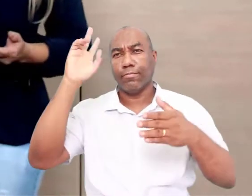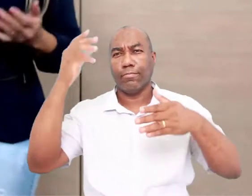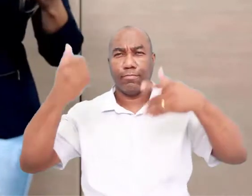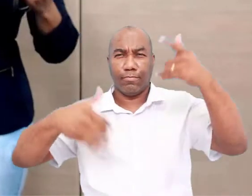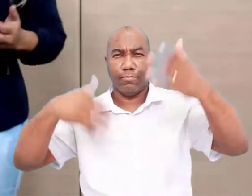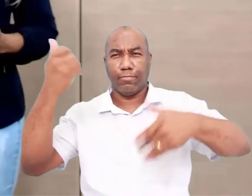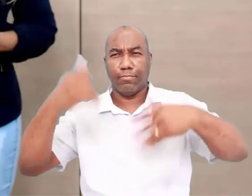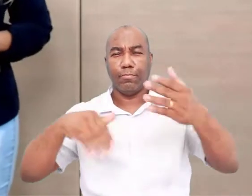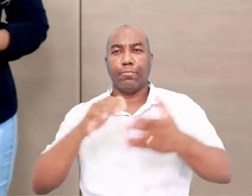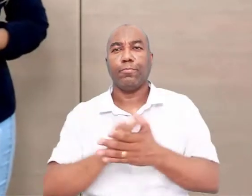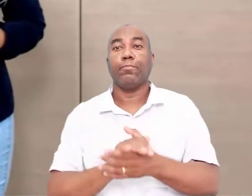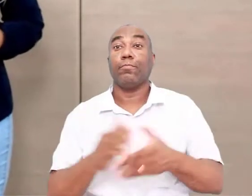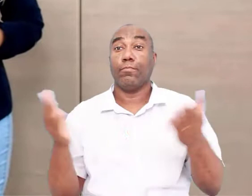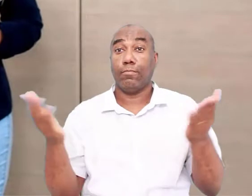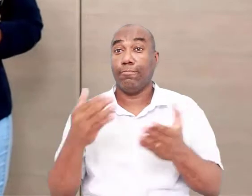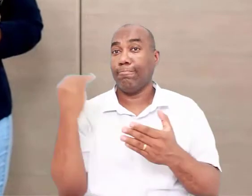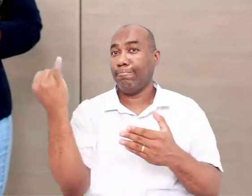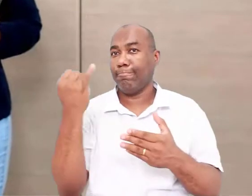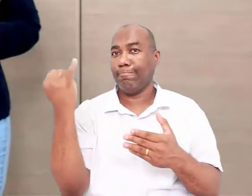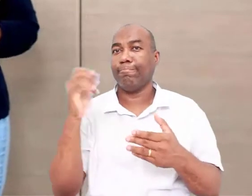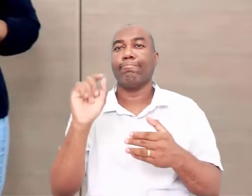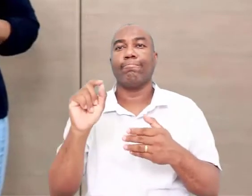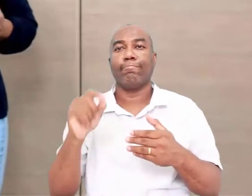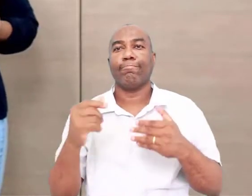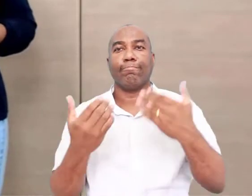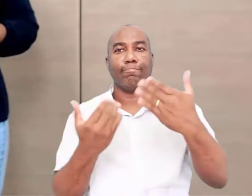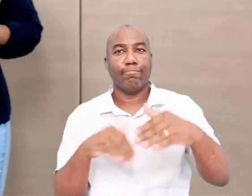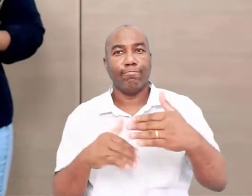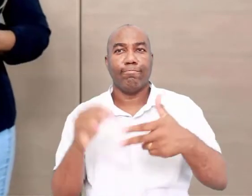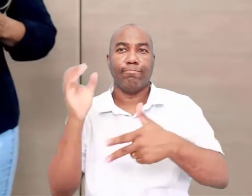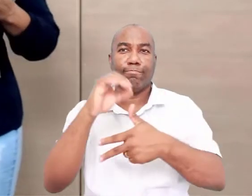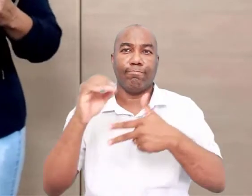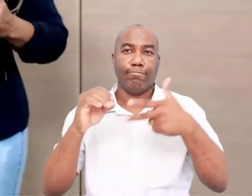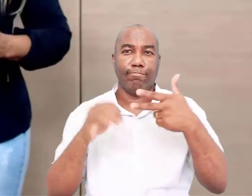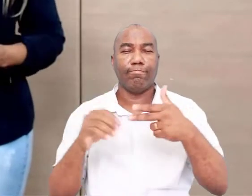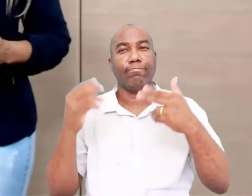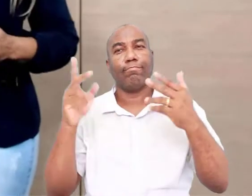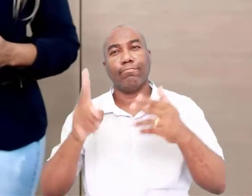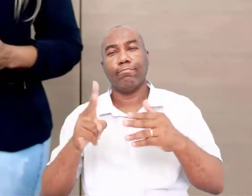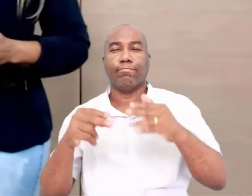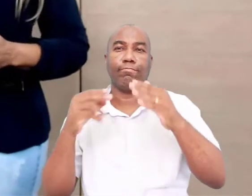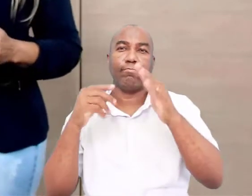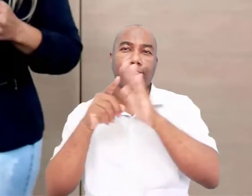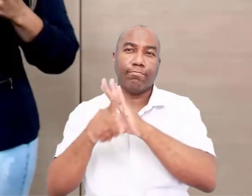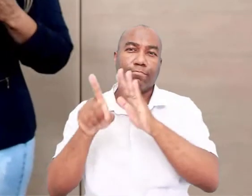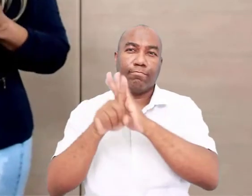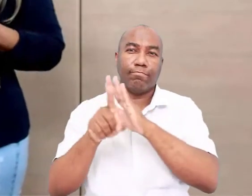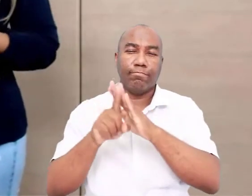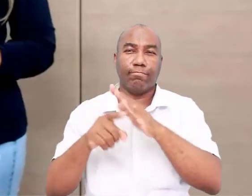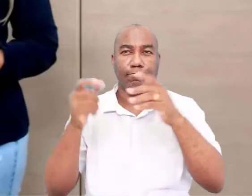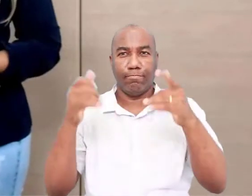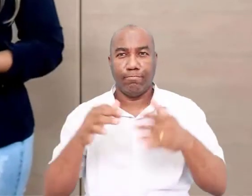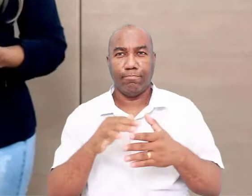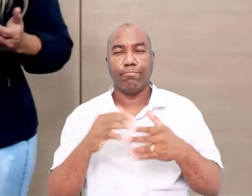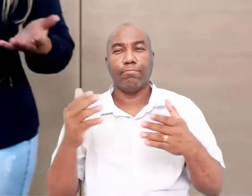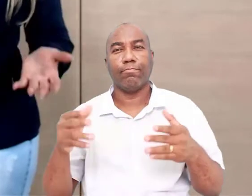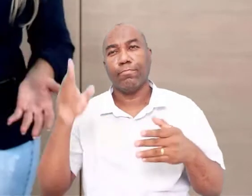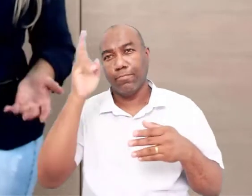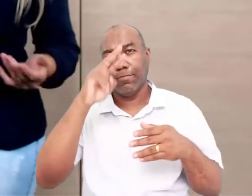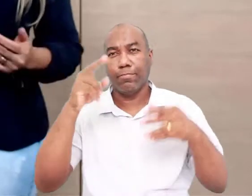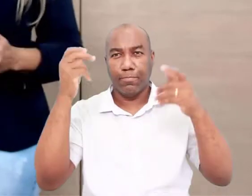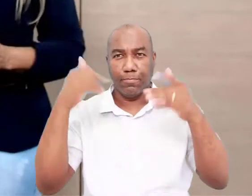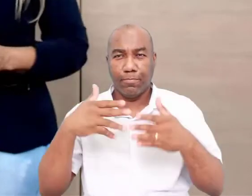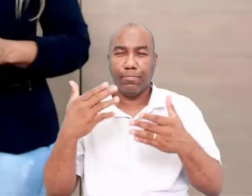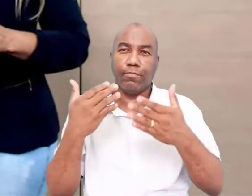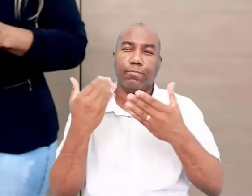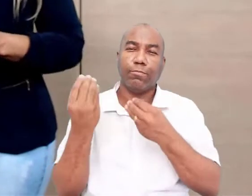E esse é um assunto muito cobrado no Enem. A introdução aos estudos históricos é importante. Lá a gente falou sobre fato histórico, sobre